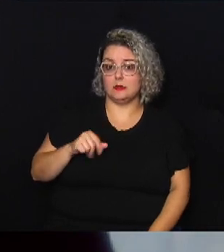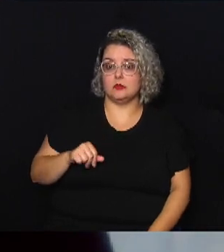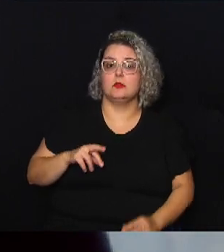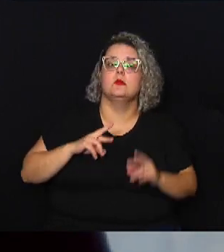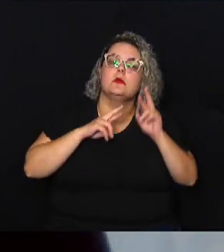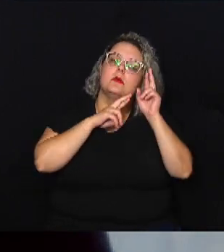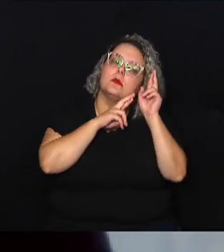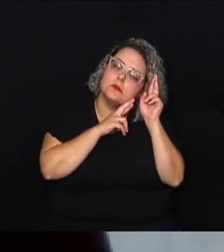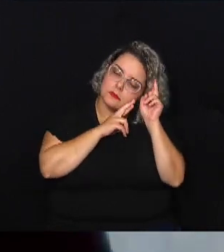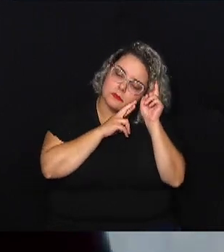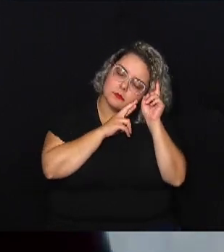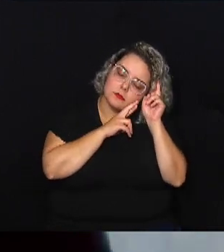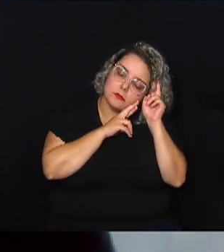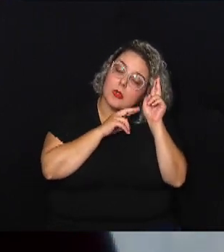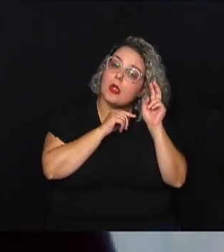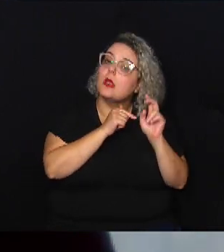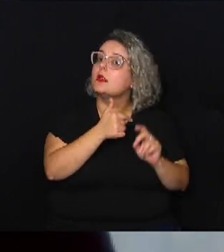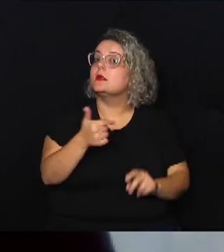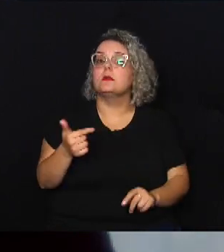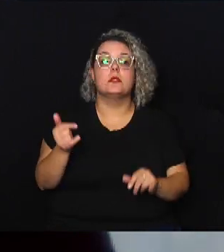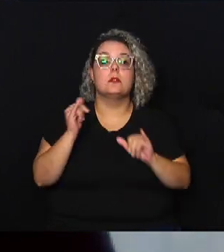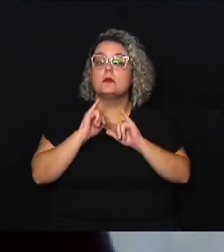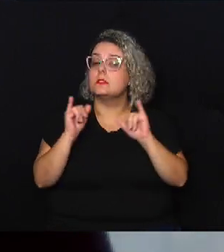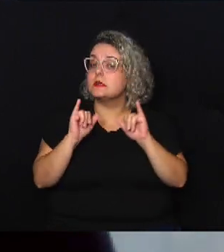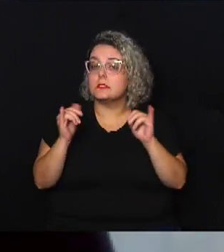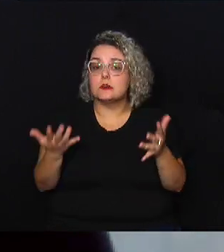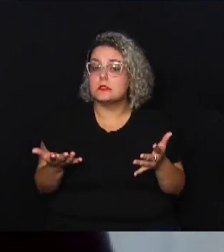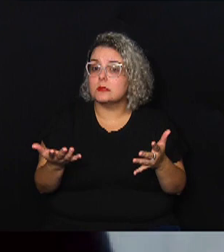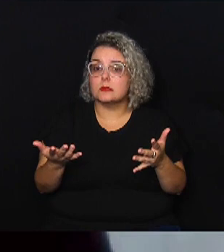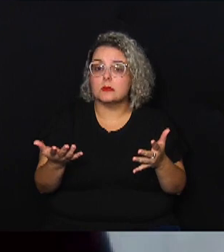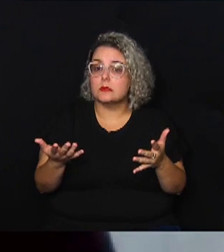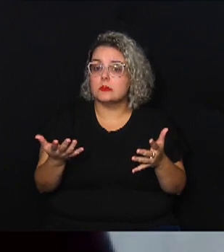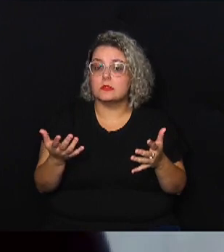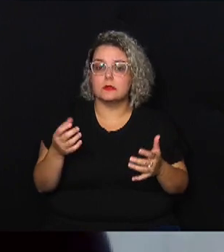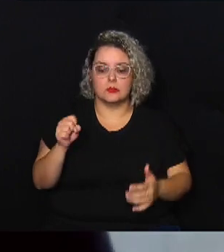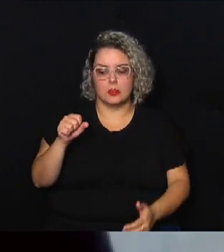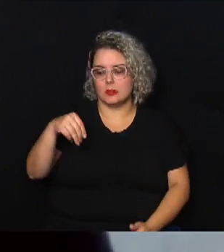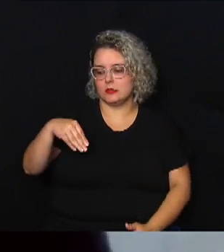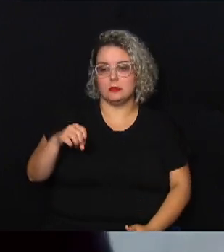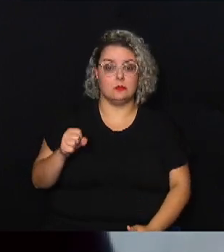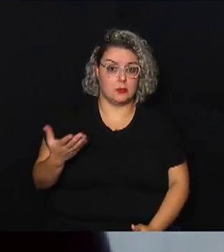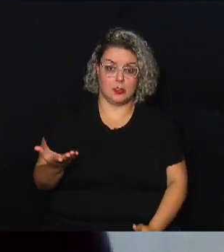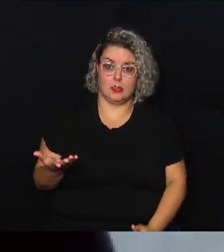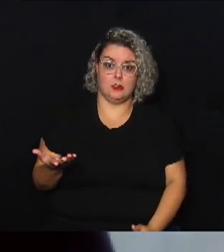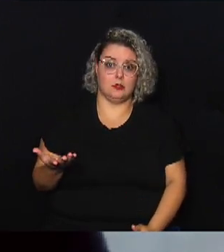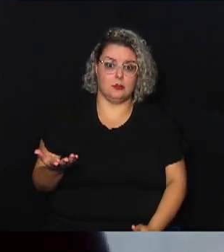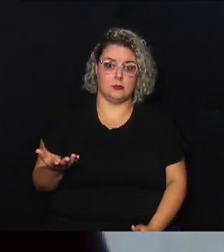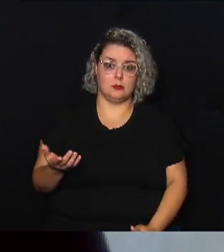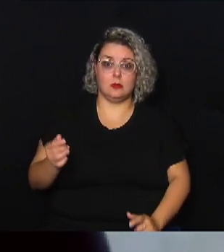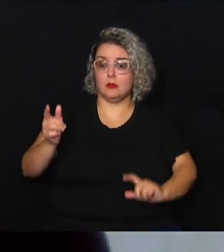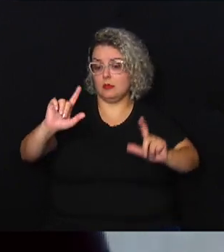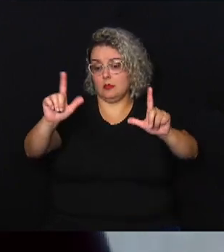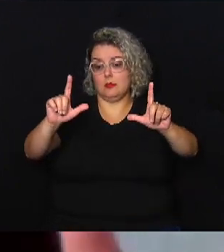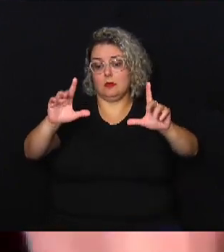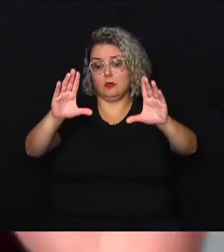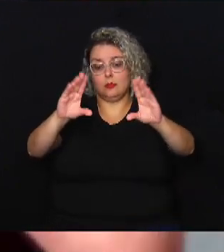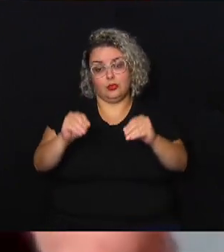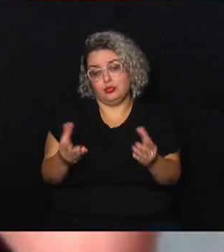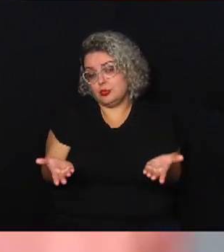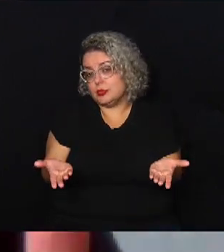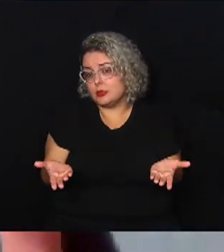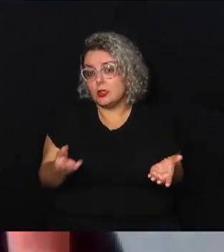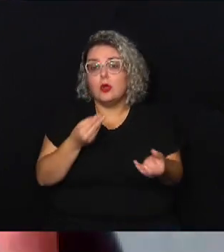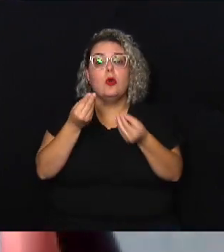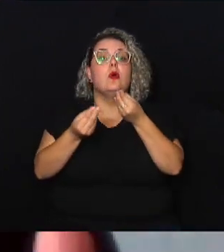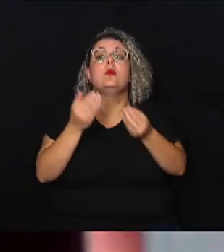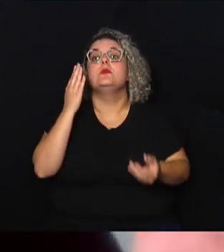não teriam como ser avisadas através de um alerta de SMS ou mesmo se a televisão tivesse desligada e aí